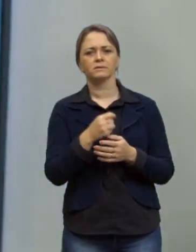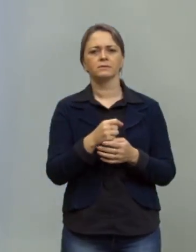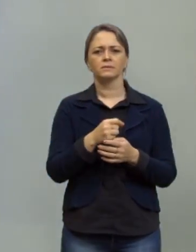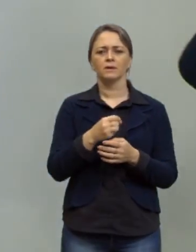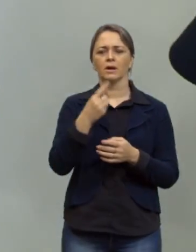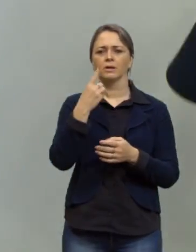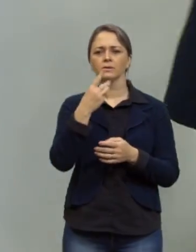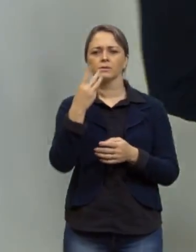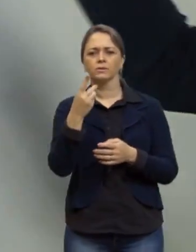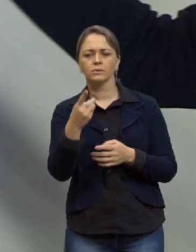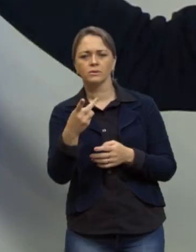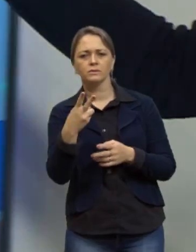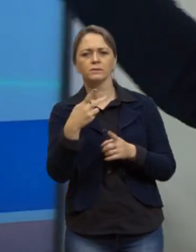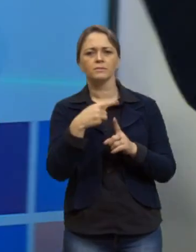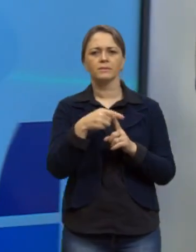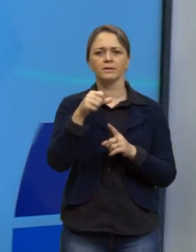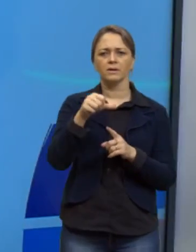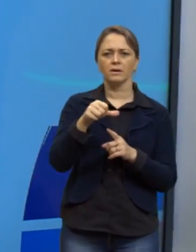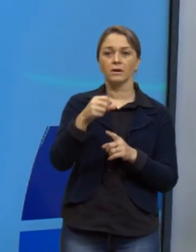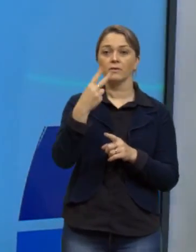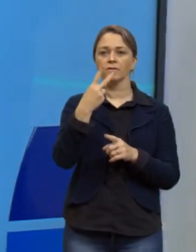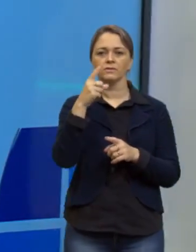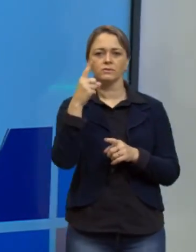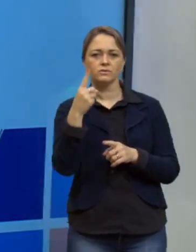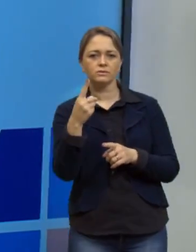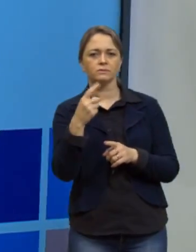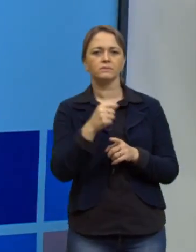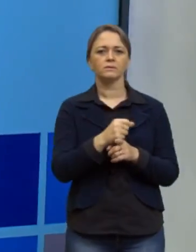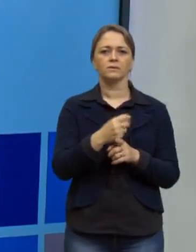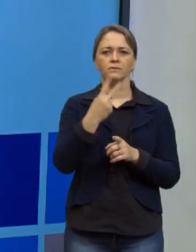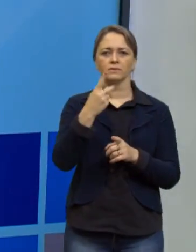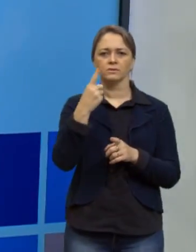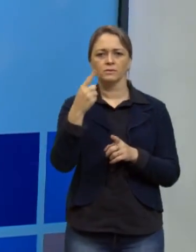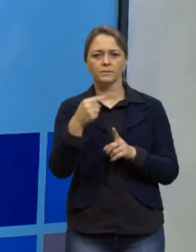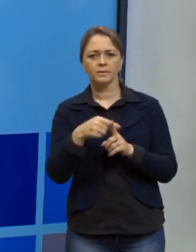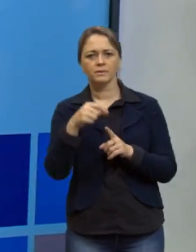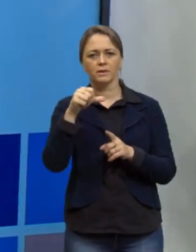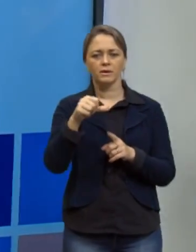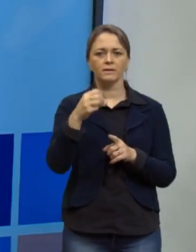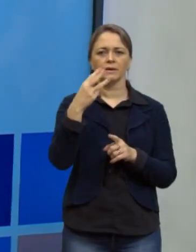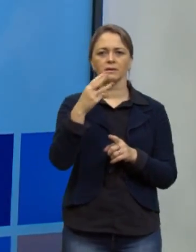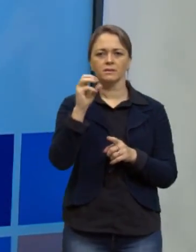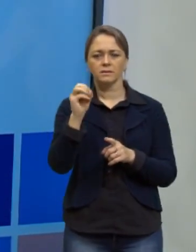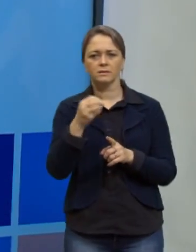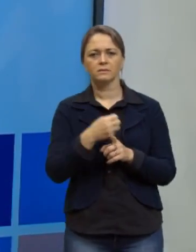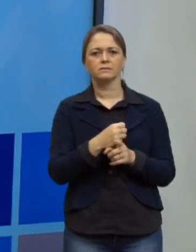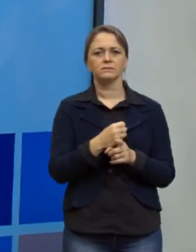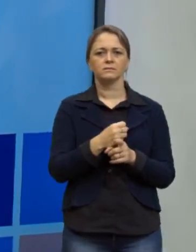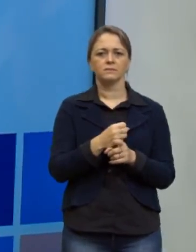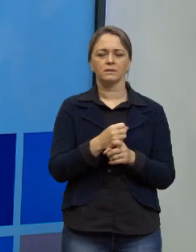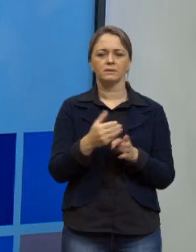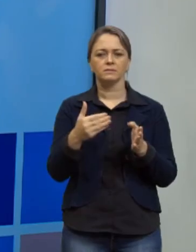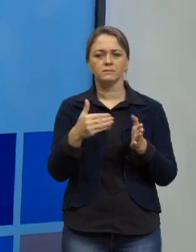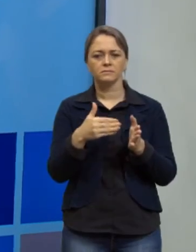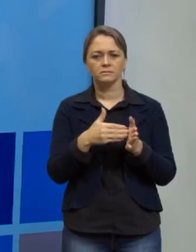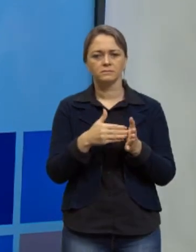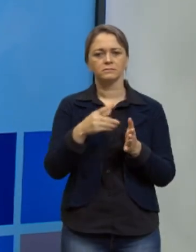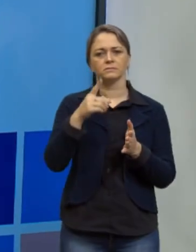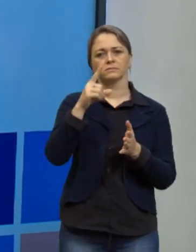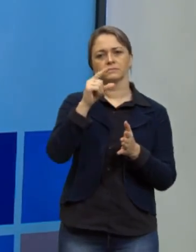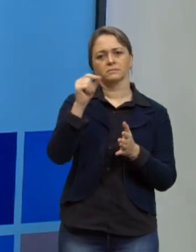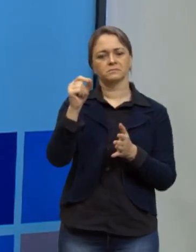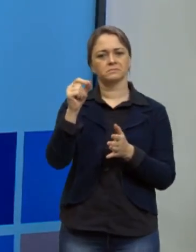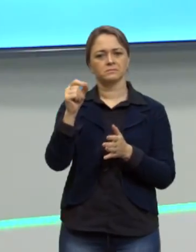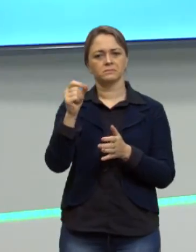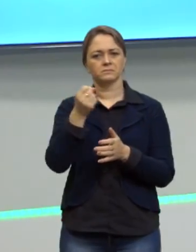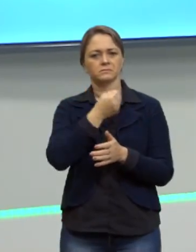doze mais nove é vinte e um né vinte e um mais nove trinta e vai escrevendo até tu chegar no décimo certo? sem